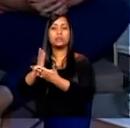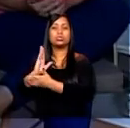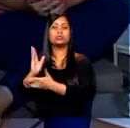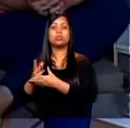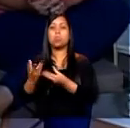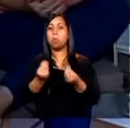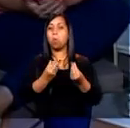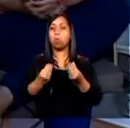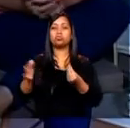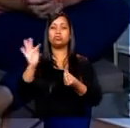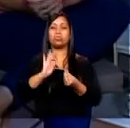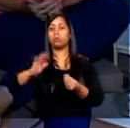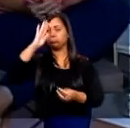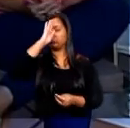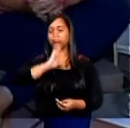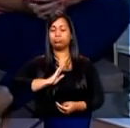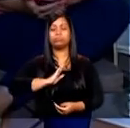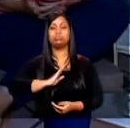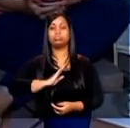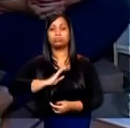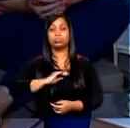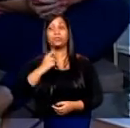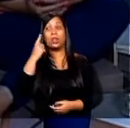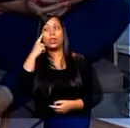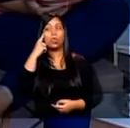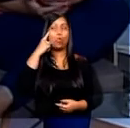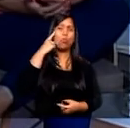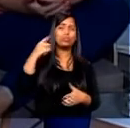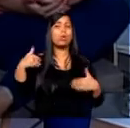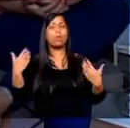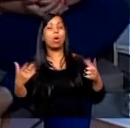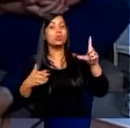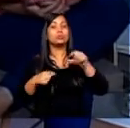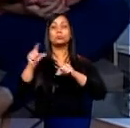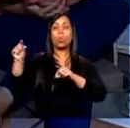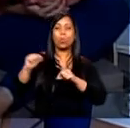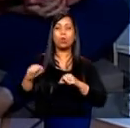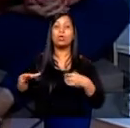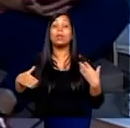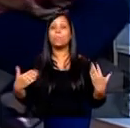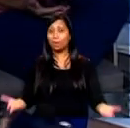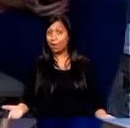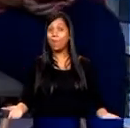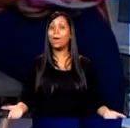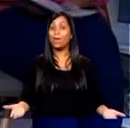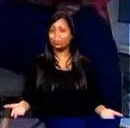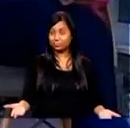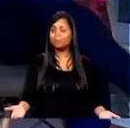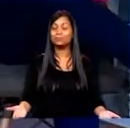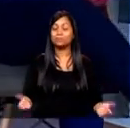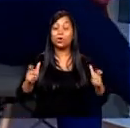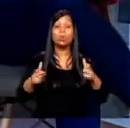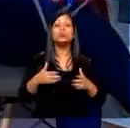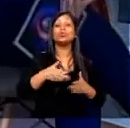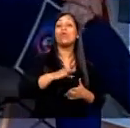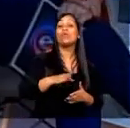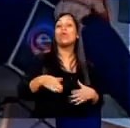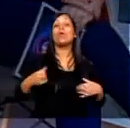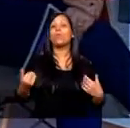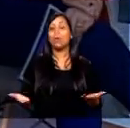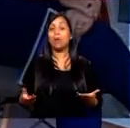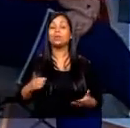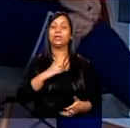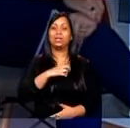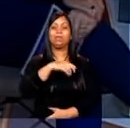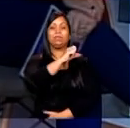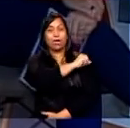UFU, e ficou até em dúvida de onde ir. Que dúvida triste, né? Que dúvida triste, para onde eu vou? A gente